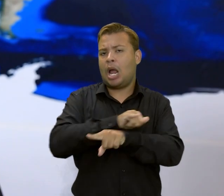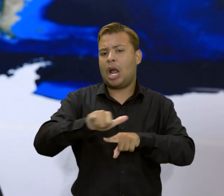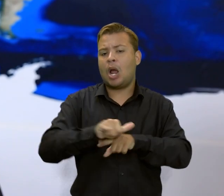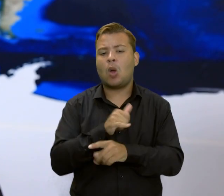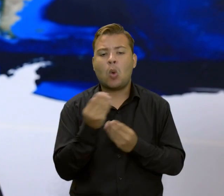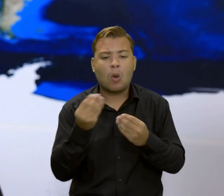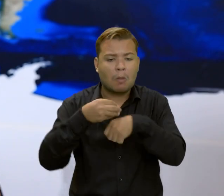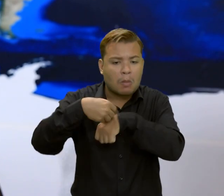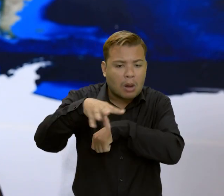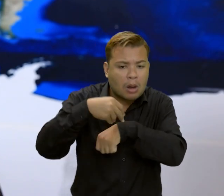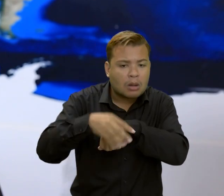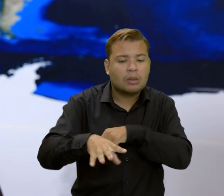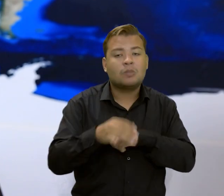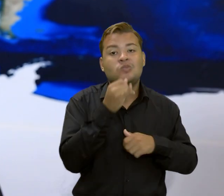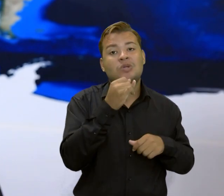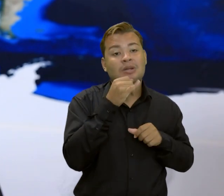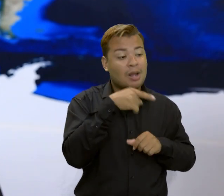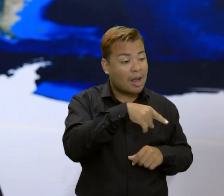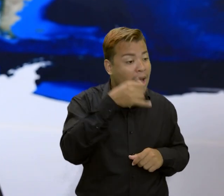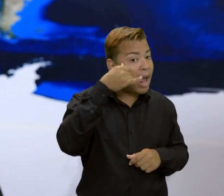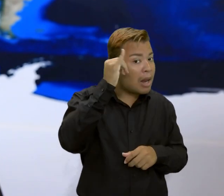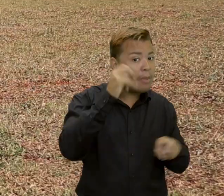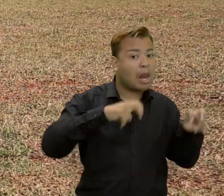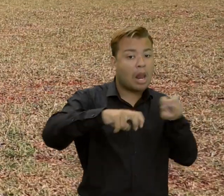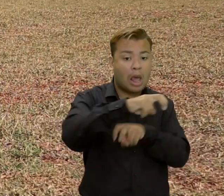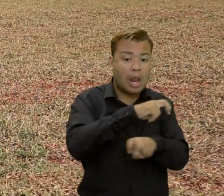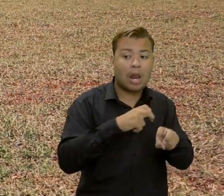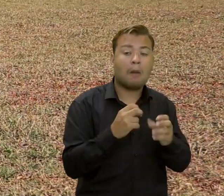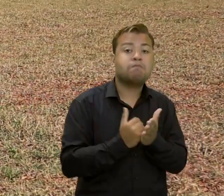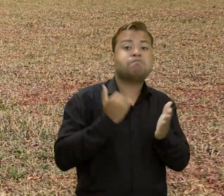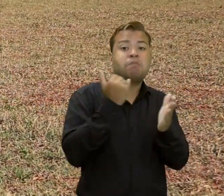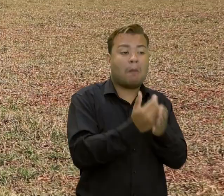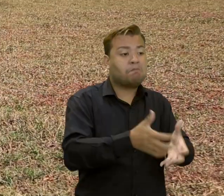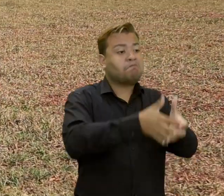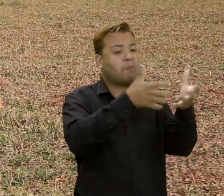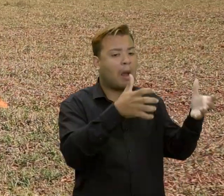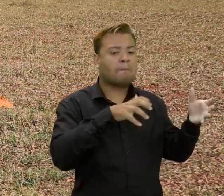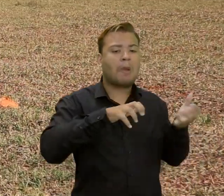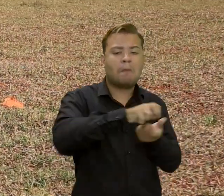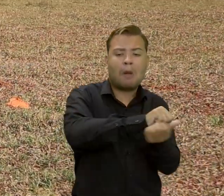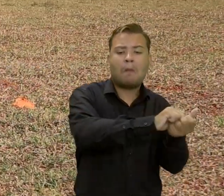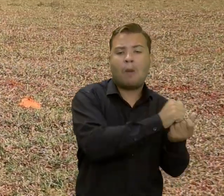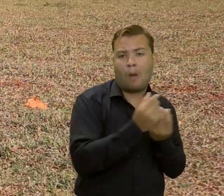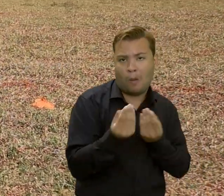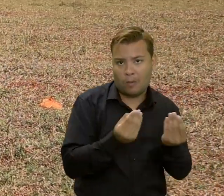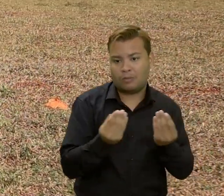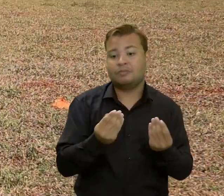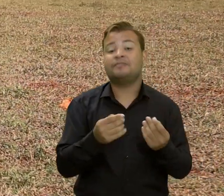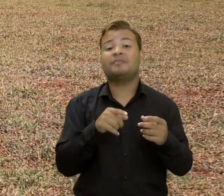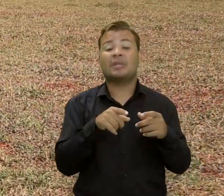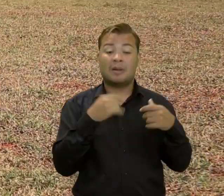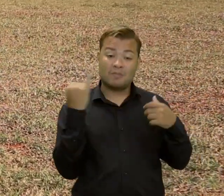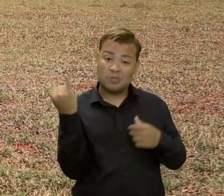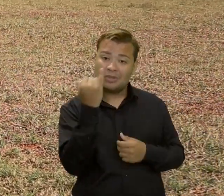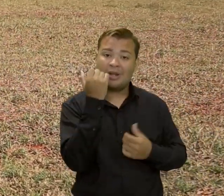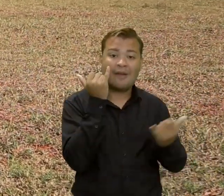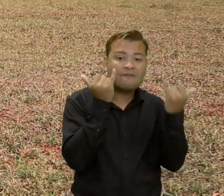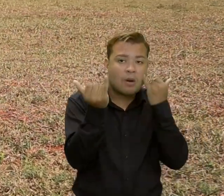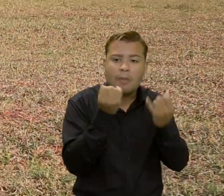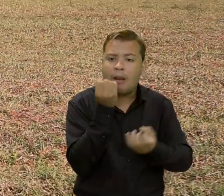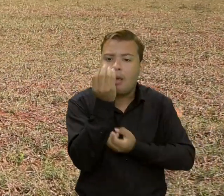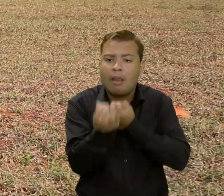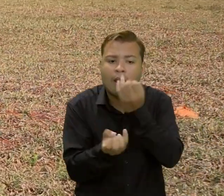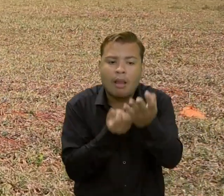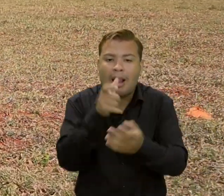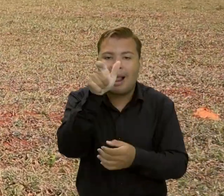colocando mais animais nela ou não. Então, a ideia é que isso chegue ao produtor e possa contribuir com